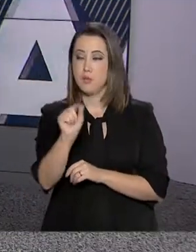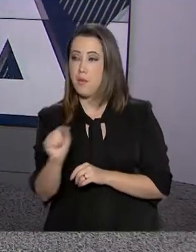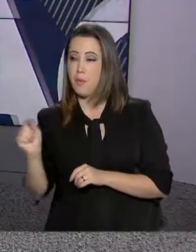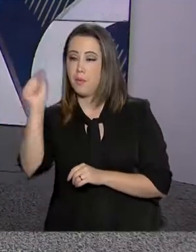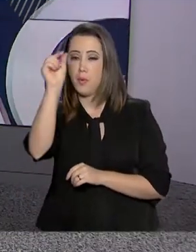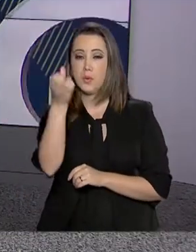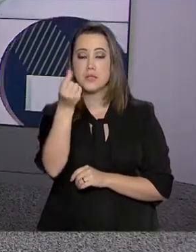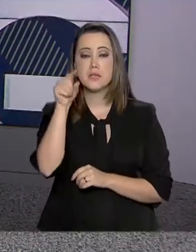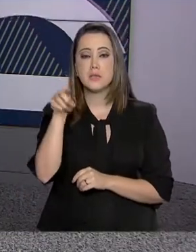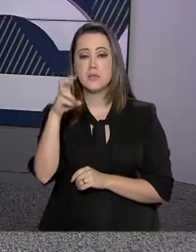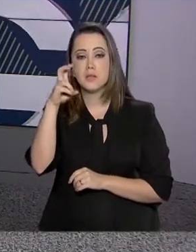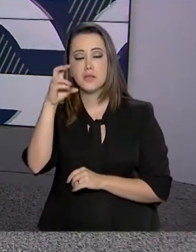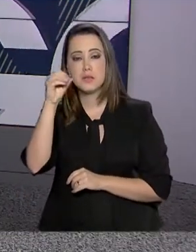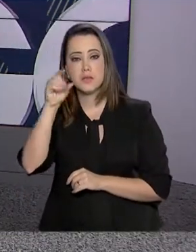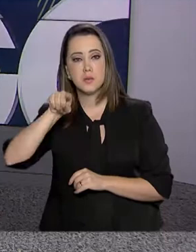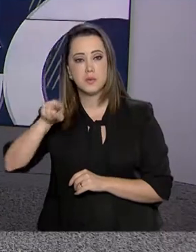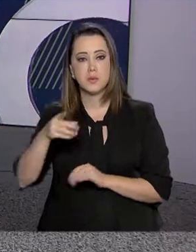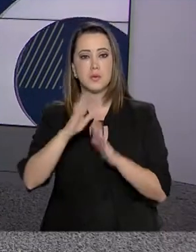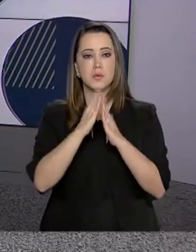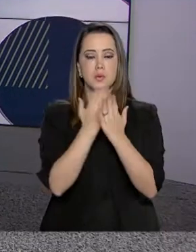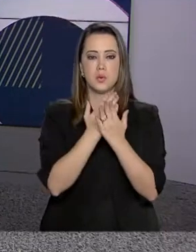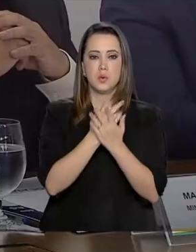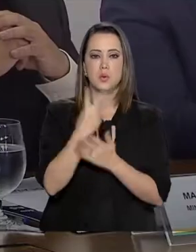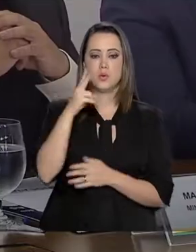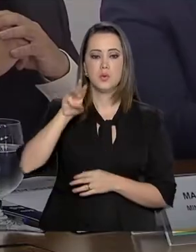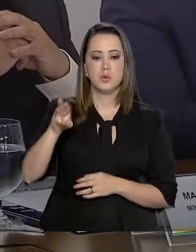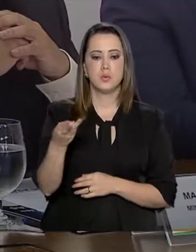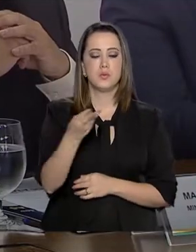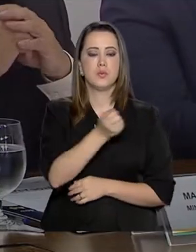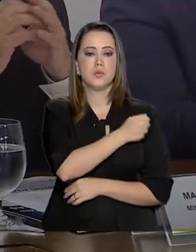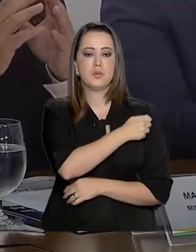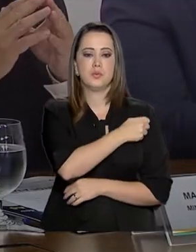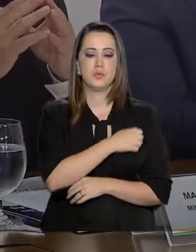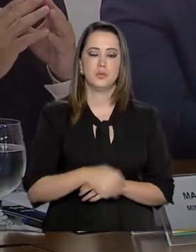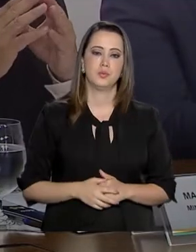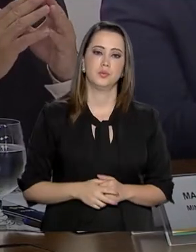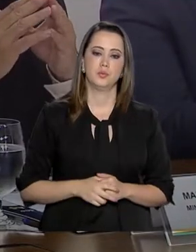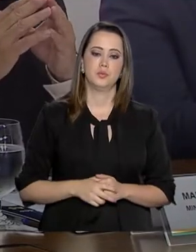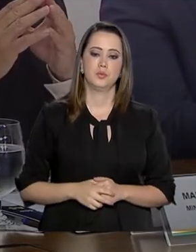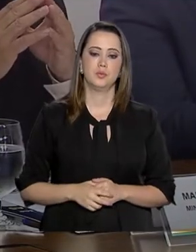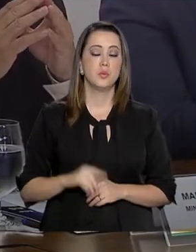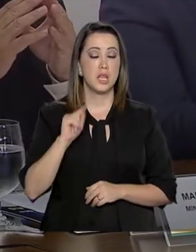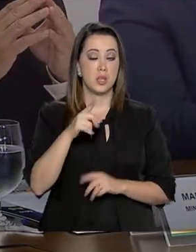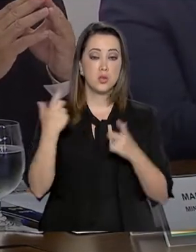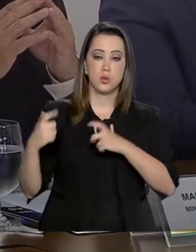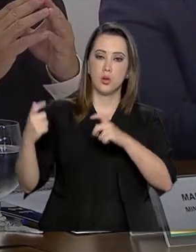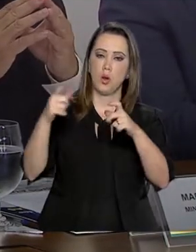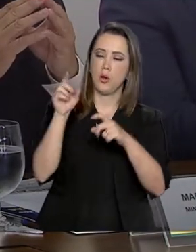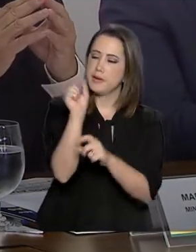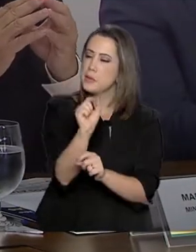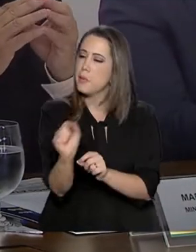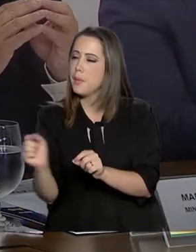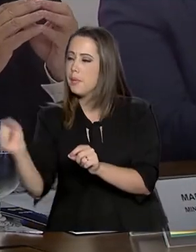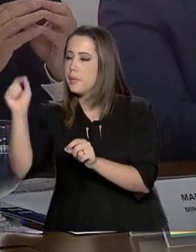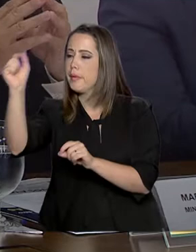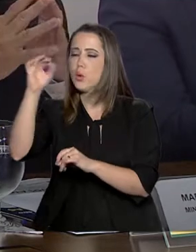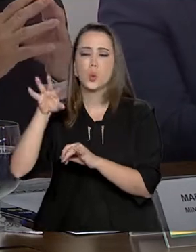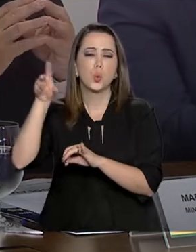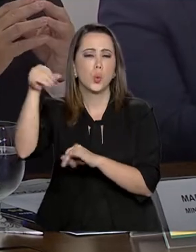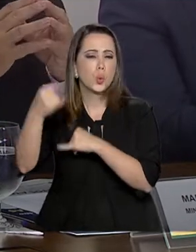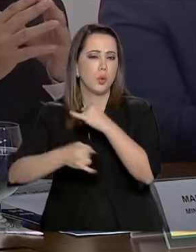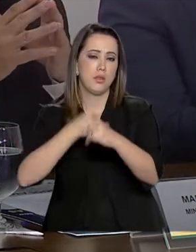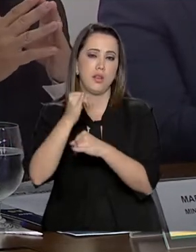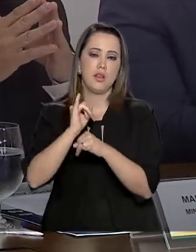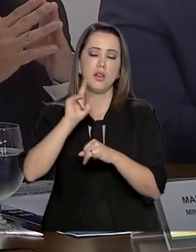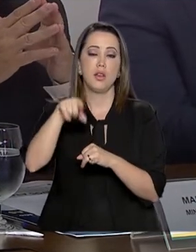e atender a 2 milhões de alunos. Esses pontos instalados, o grande produto deles